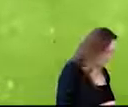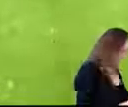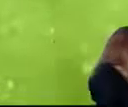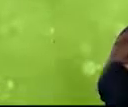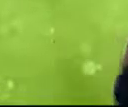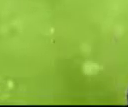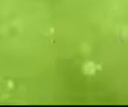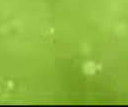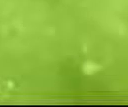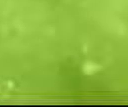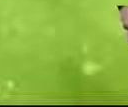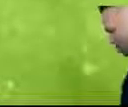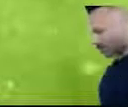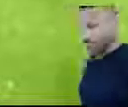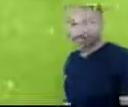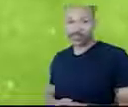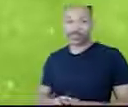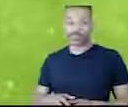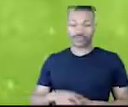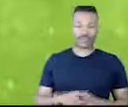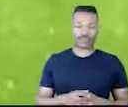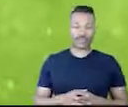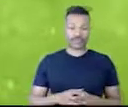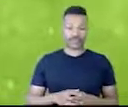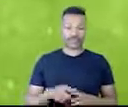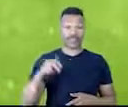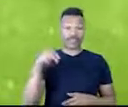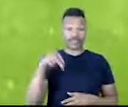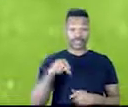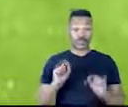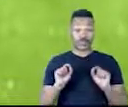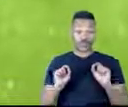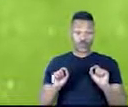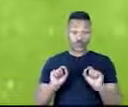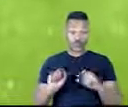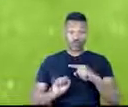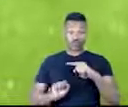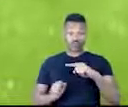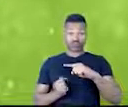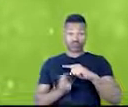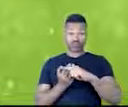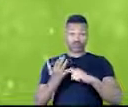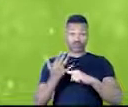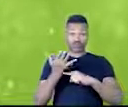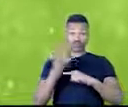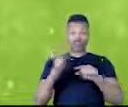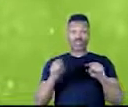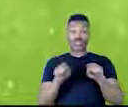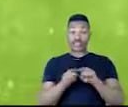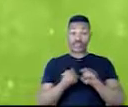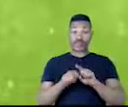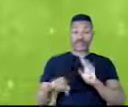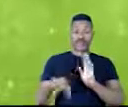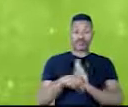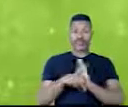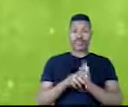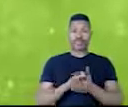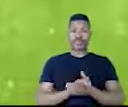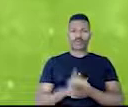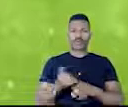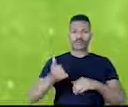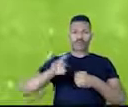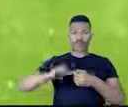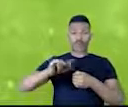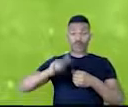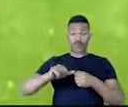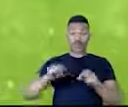nitrogênio é produzido através de um derivado do petróleo, que é o gás natural, que também emite bastante. E a bactéria, chamada de